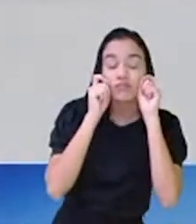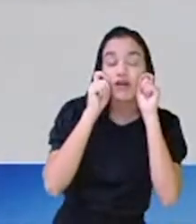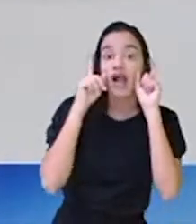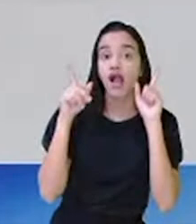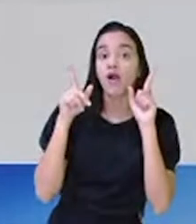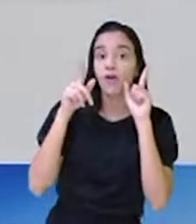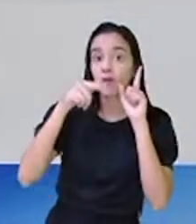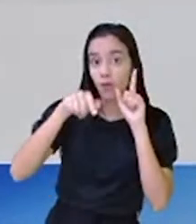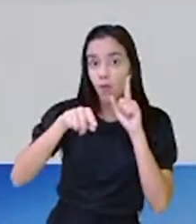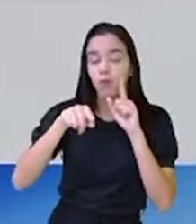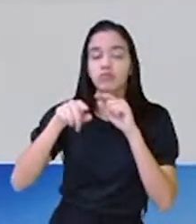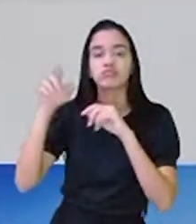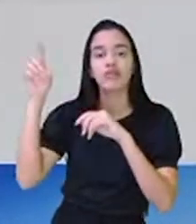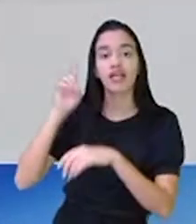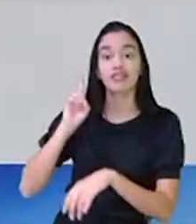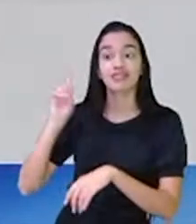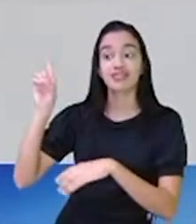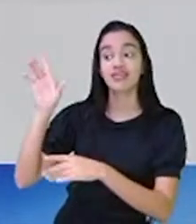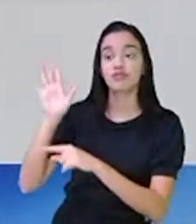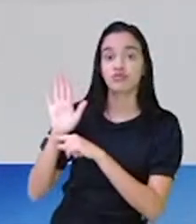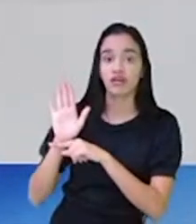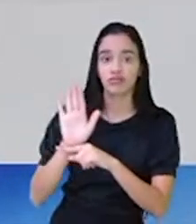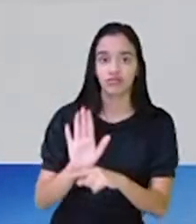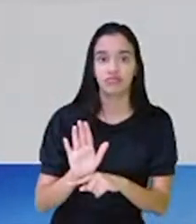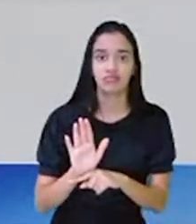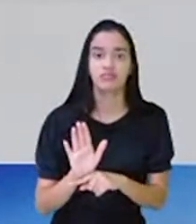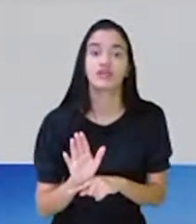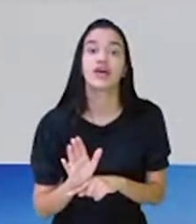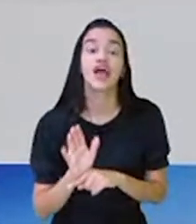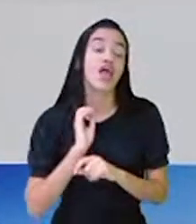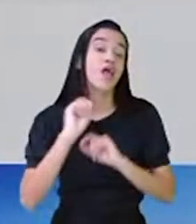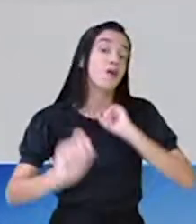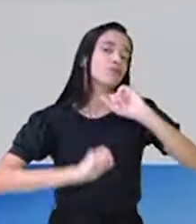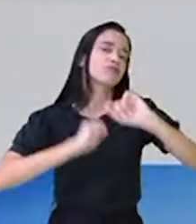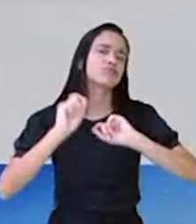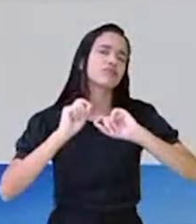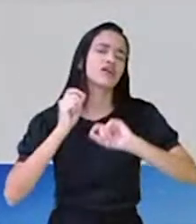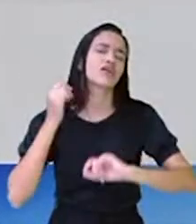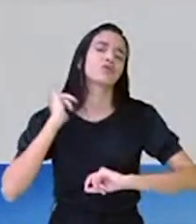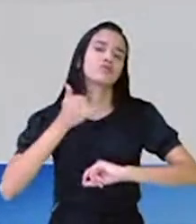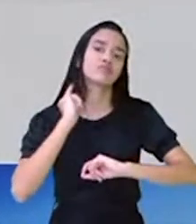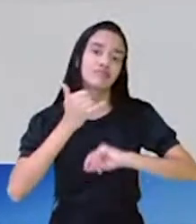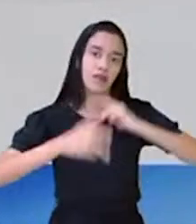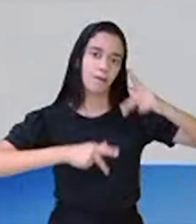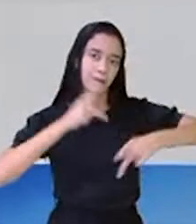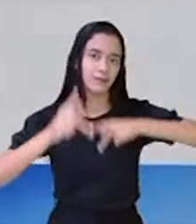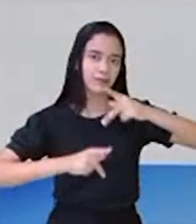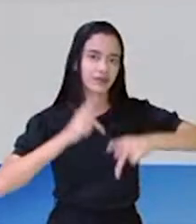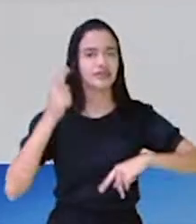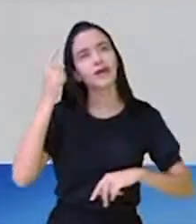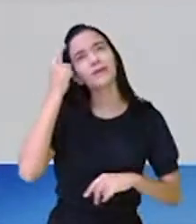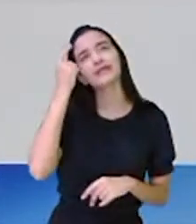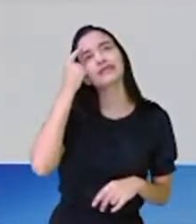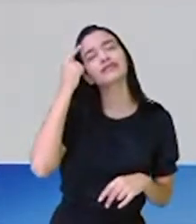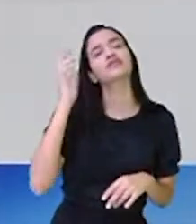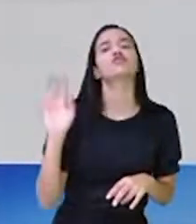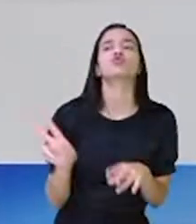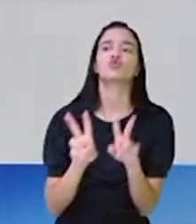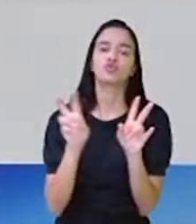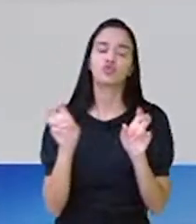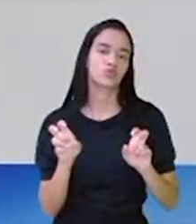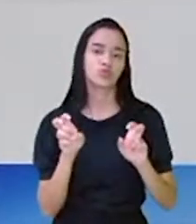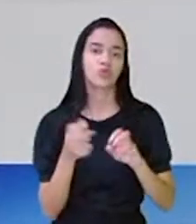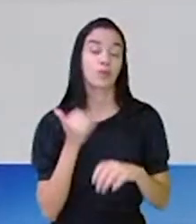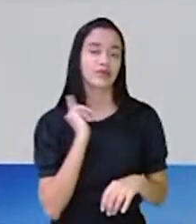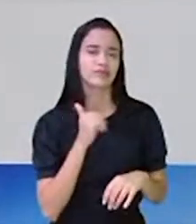madruga. Deus ajuda quem cedo madruga é um ditado popular. E aí, a gente está pensando sobre esse